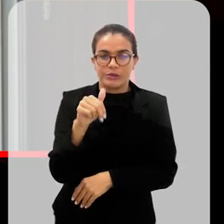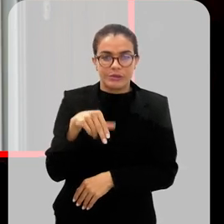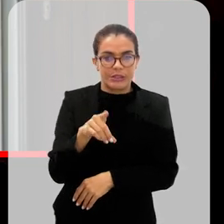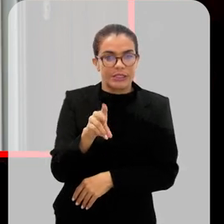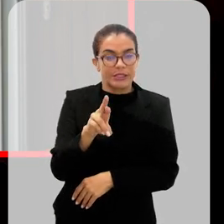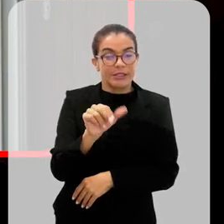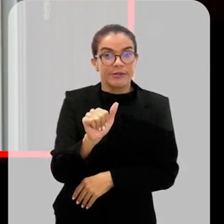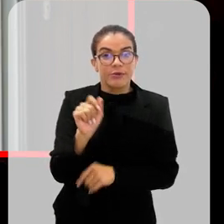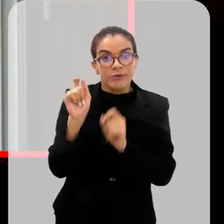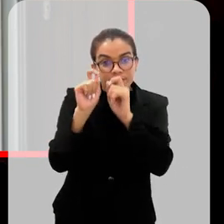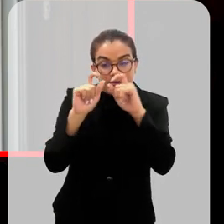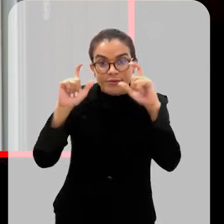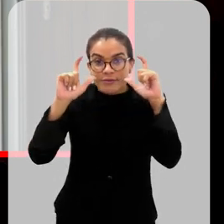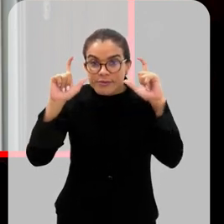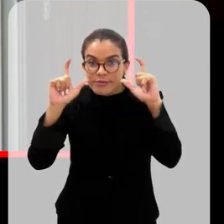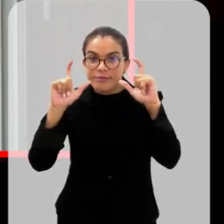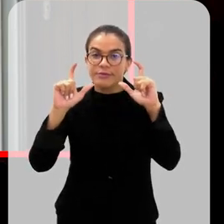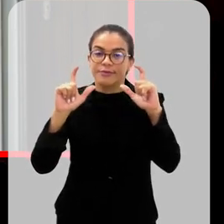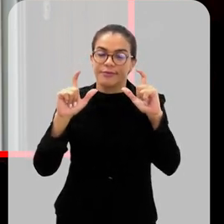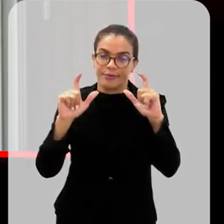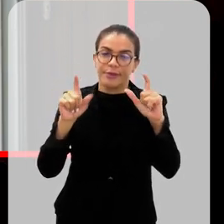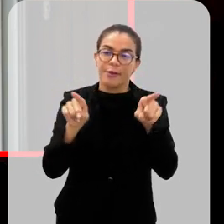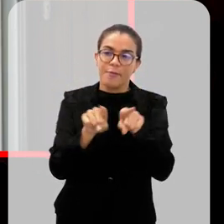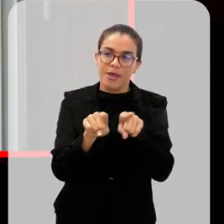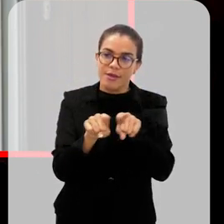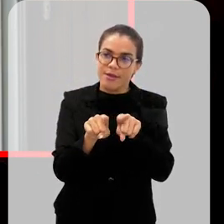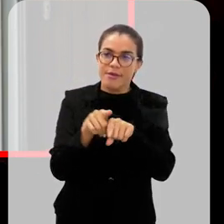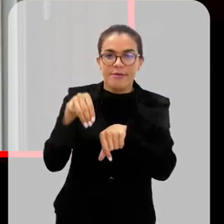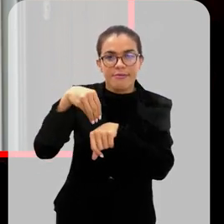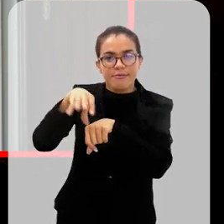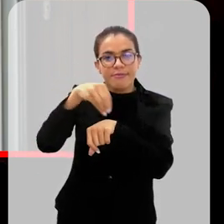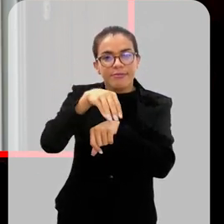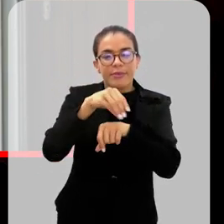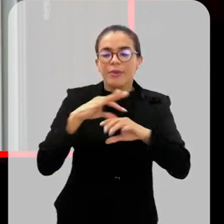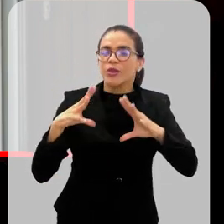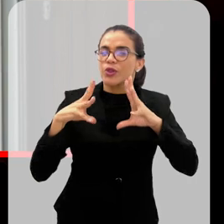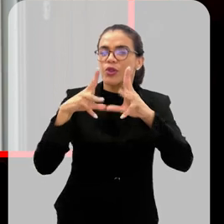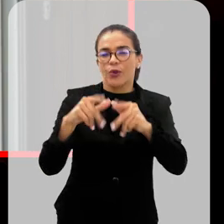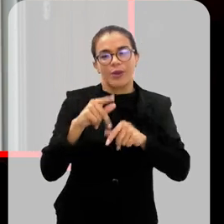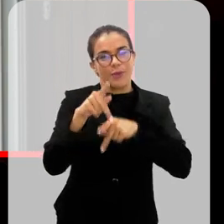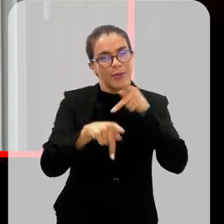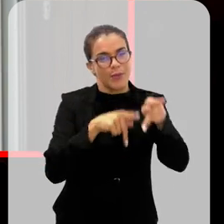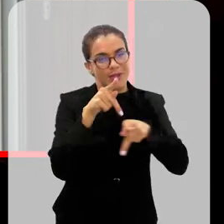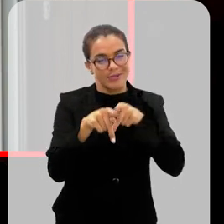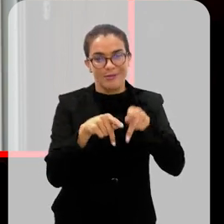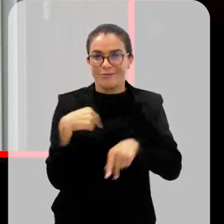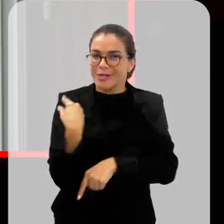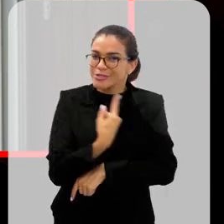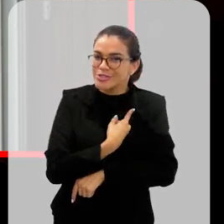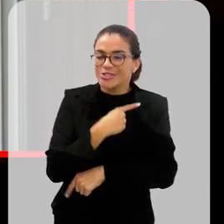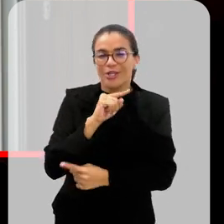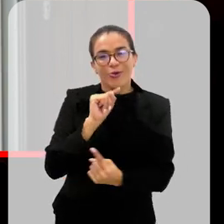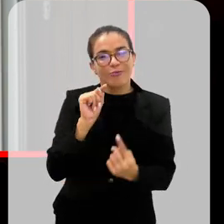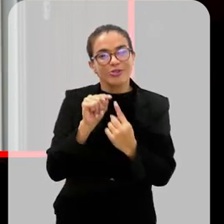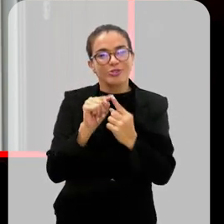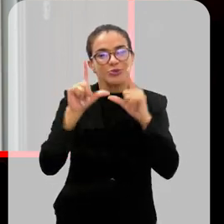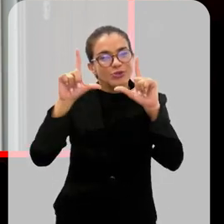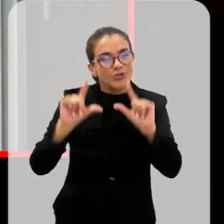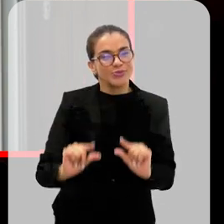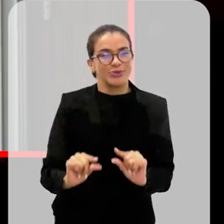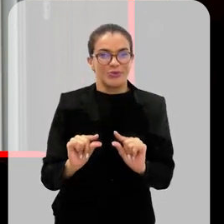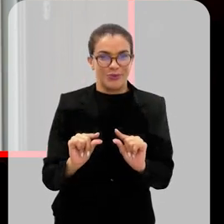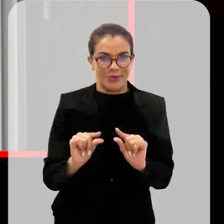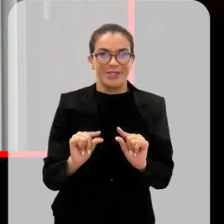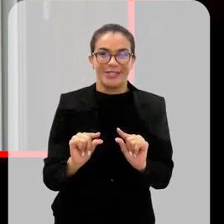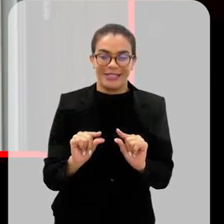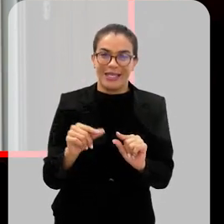o que você disse e os alertas são sempre muito válidos, inclusive, para toda a população, para que a gente tente diminuir, para que a gente